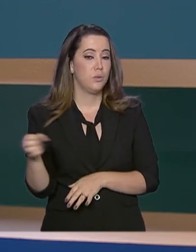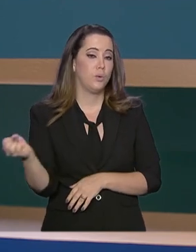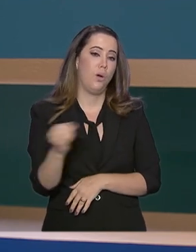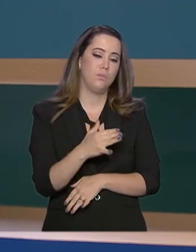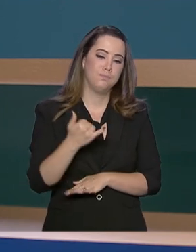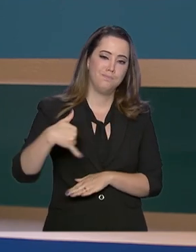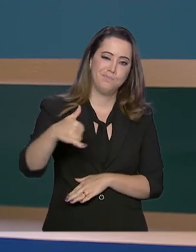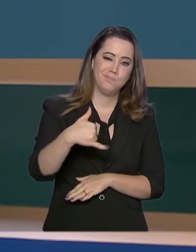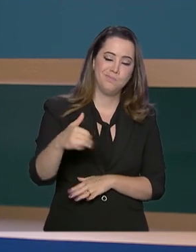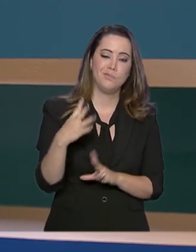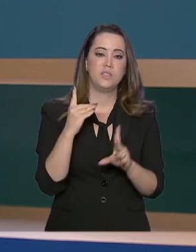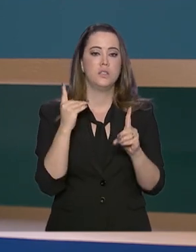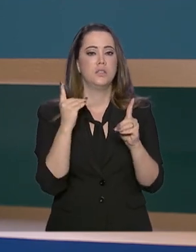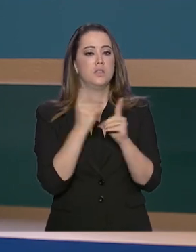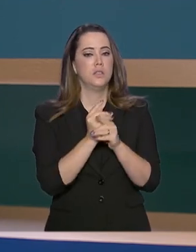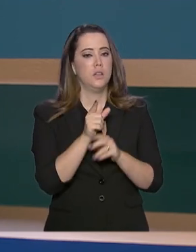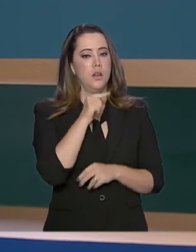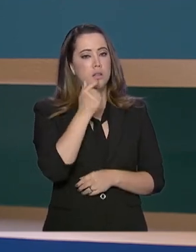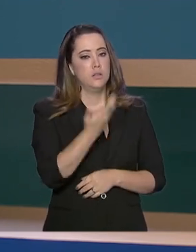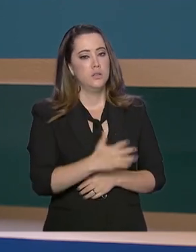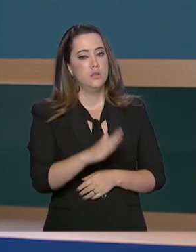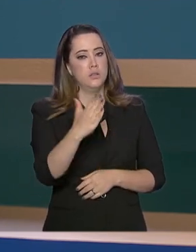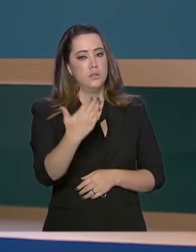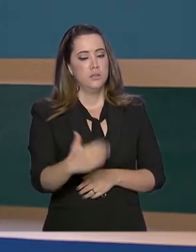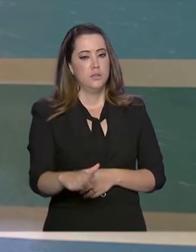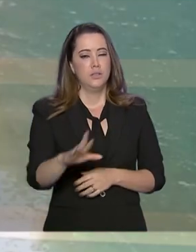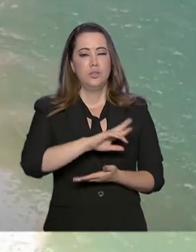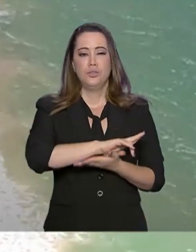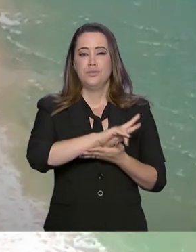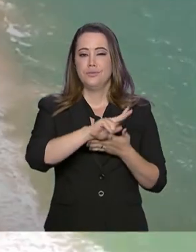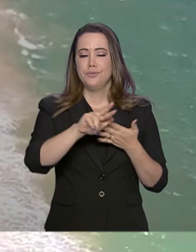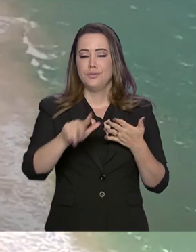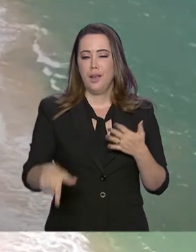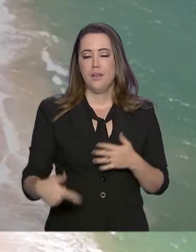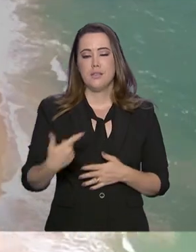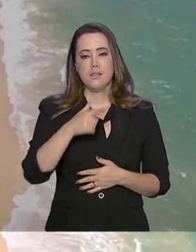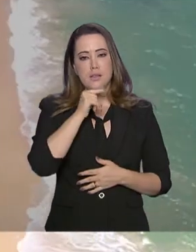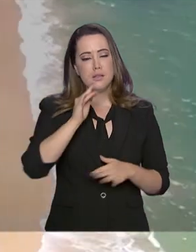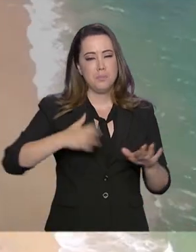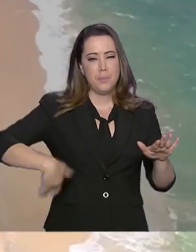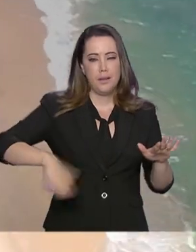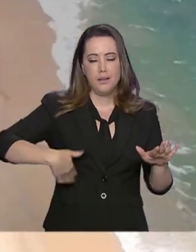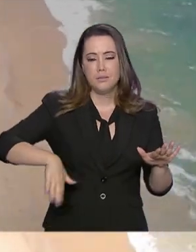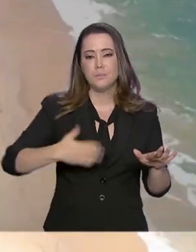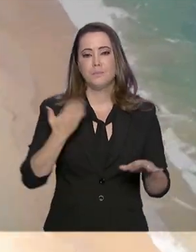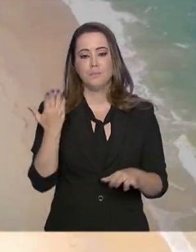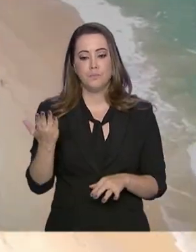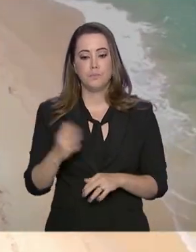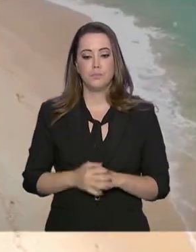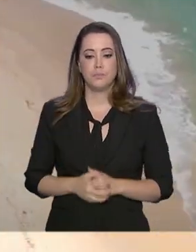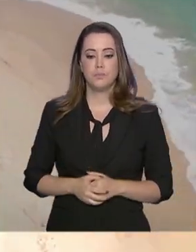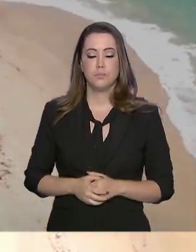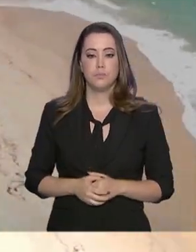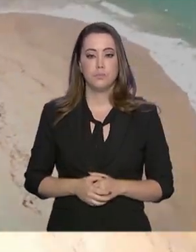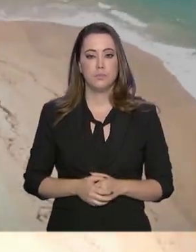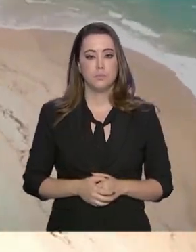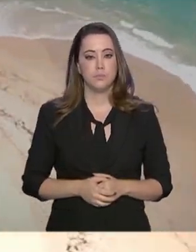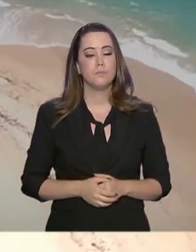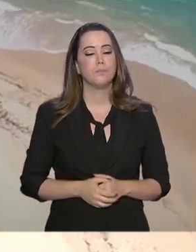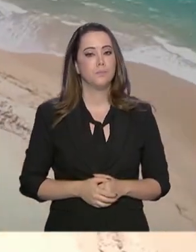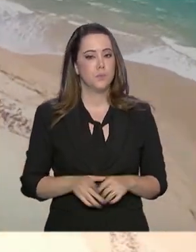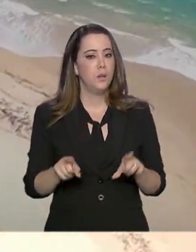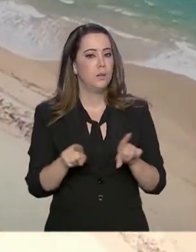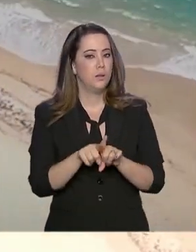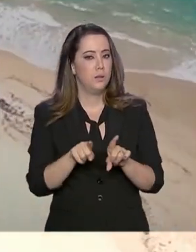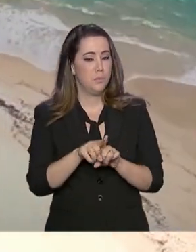encontradas nas praias do Rio Vermelho, do Farol da Barra, Pedra do Sal, do Flamengo e Praia do Jaburu, na Bahia, além